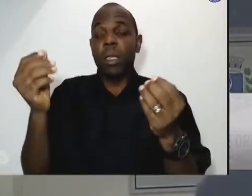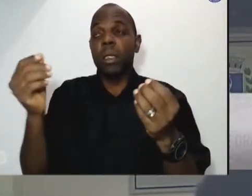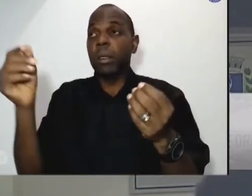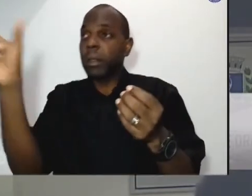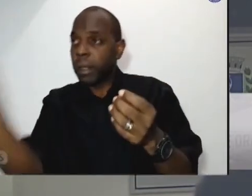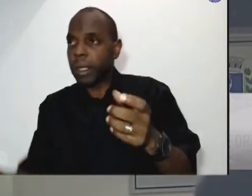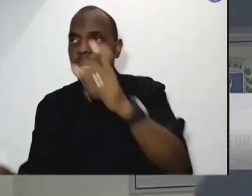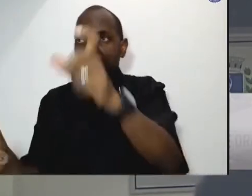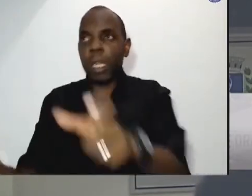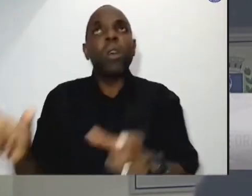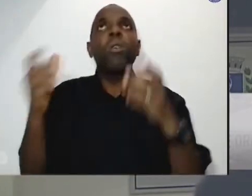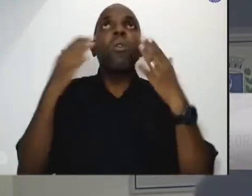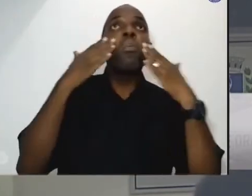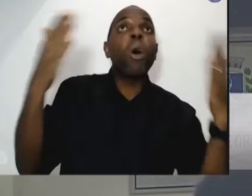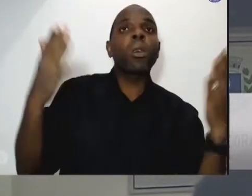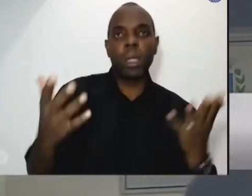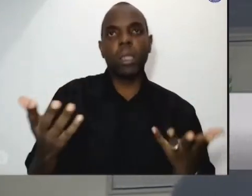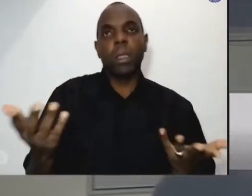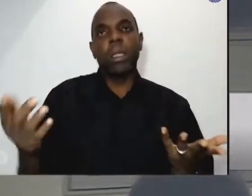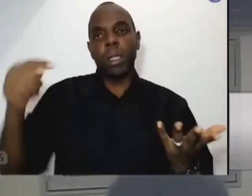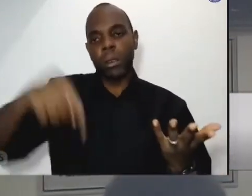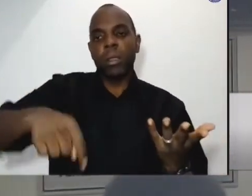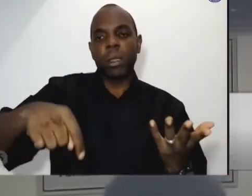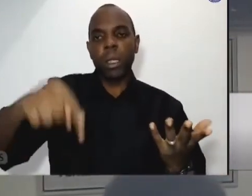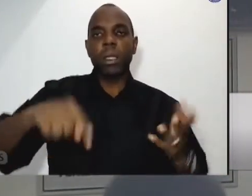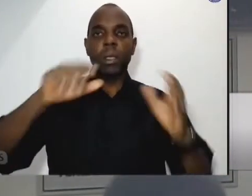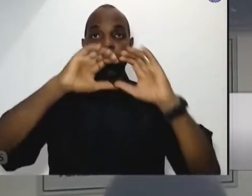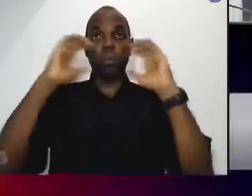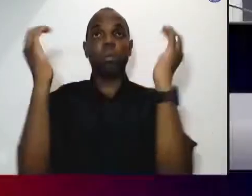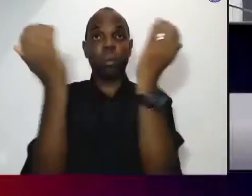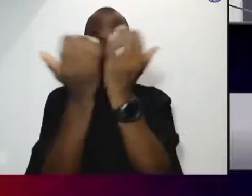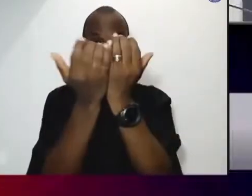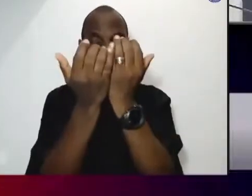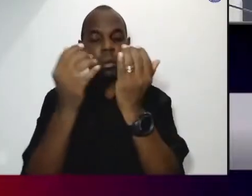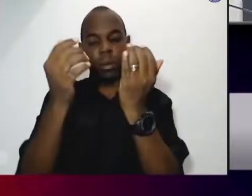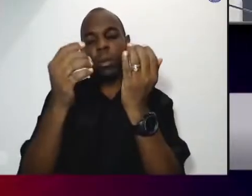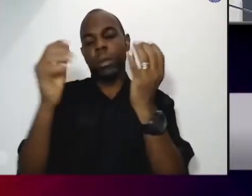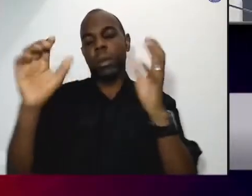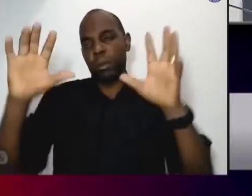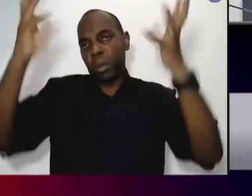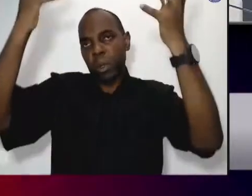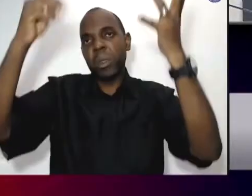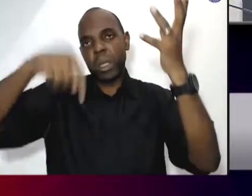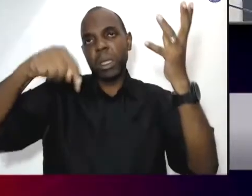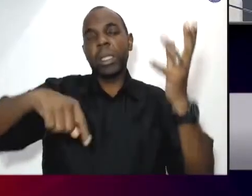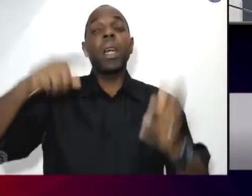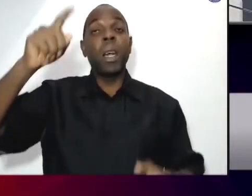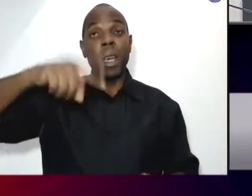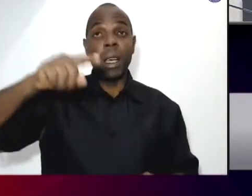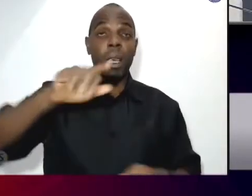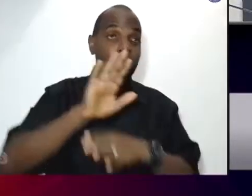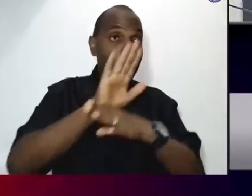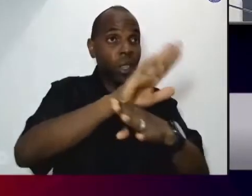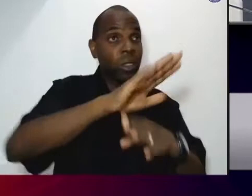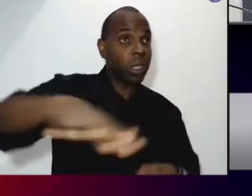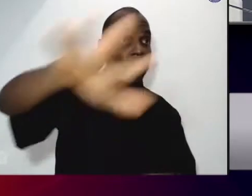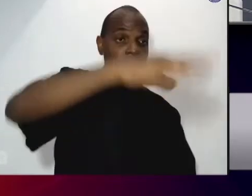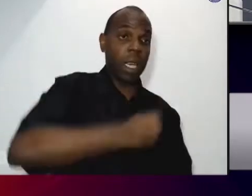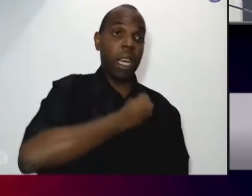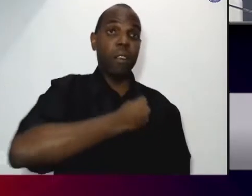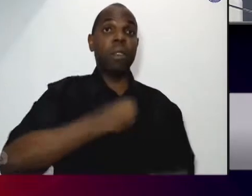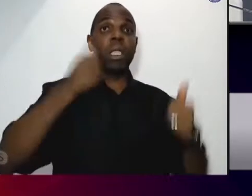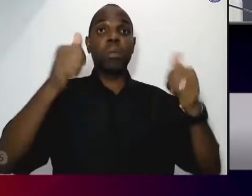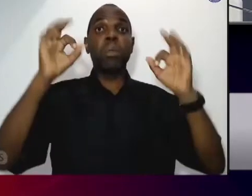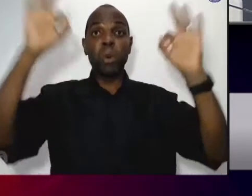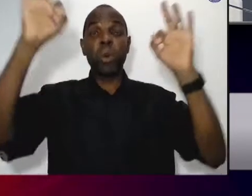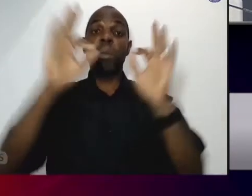O objetivo geral dessa campanha é conscientizar a luz da palavra de Deus para o sentido da vida como dom e compromisso,